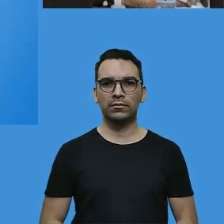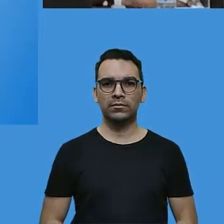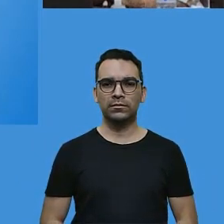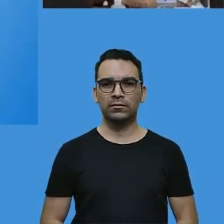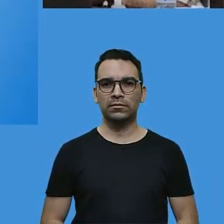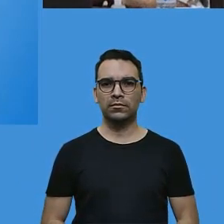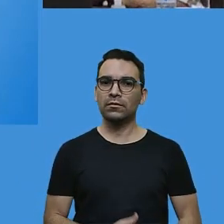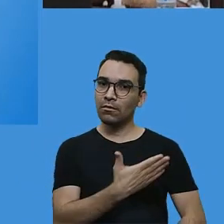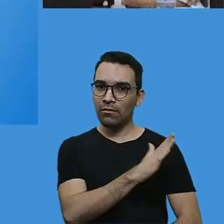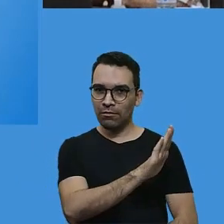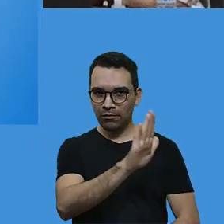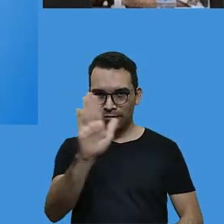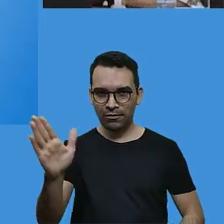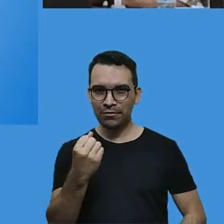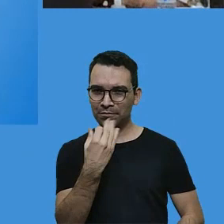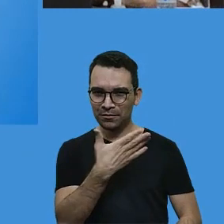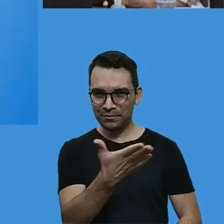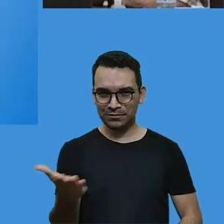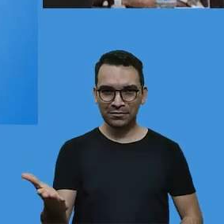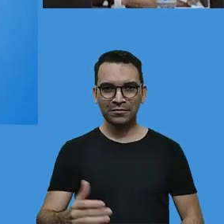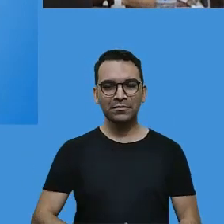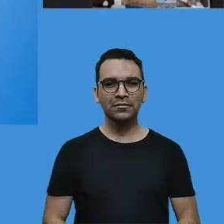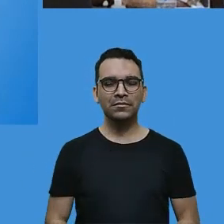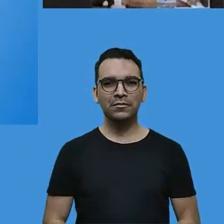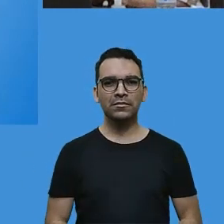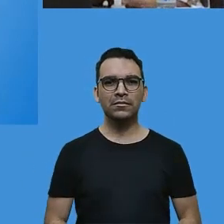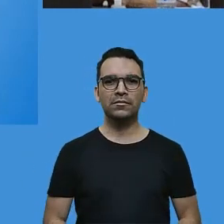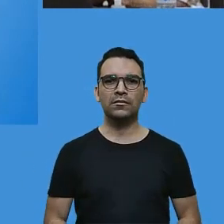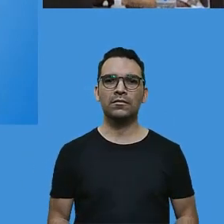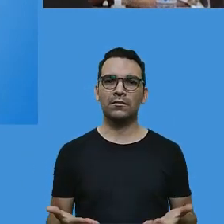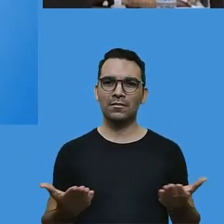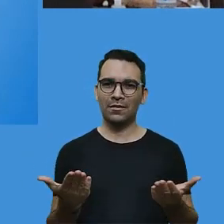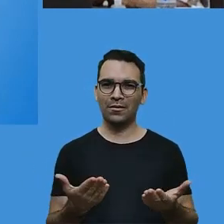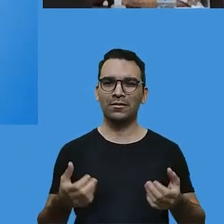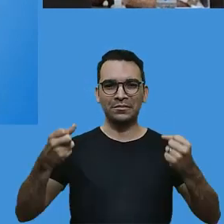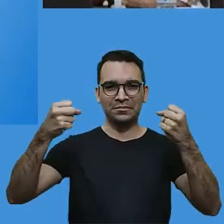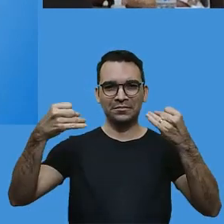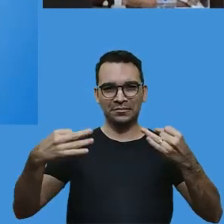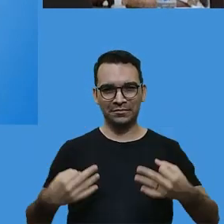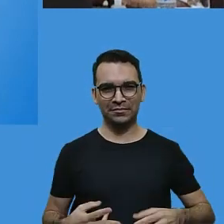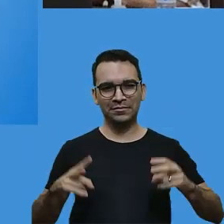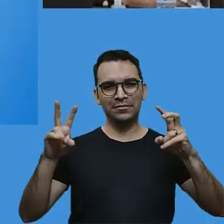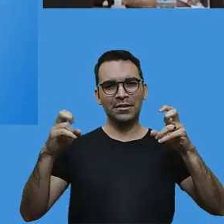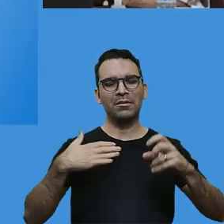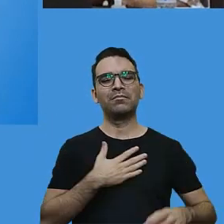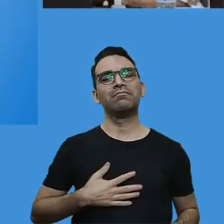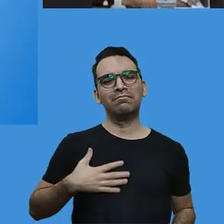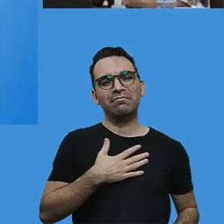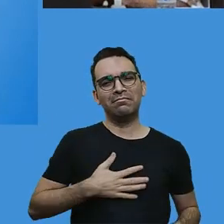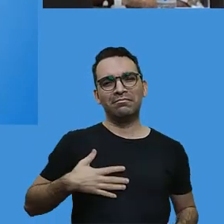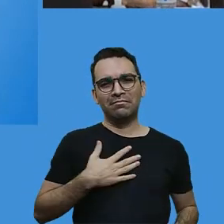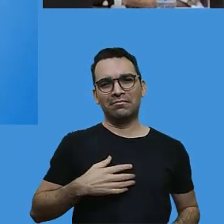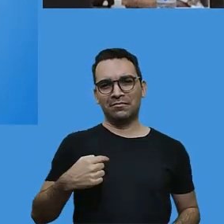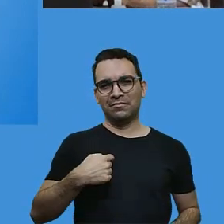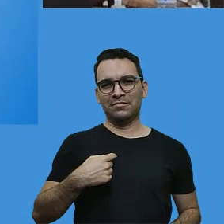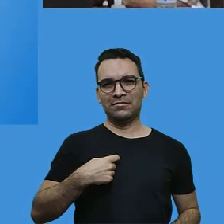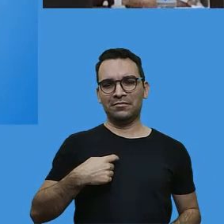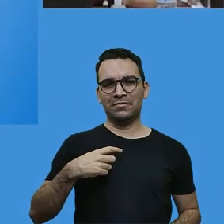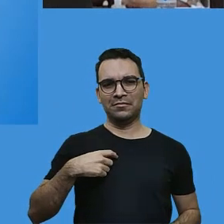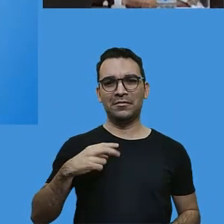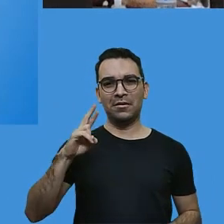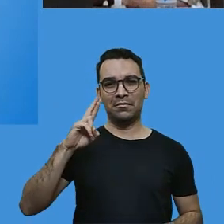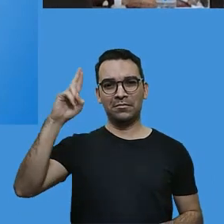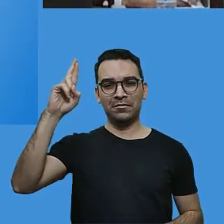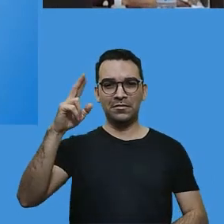Olá, pessoal. Tudo bem? E cá estamos nós. Com muita satisfação que eu, representando aqui a